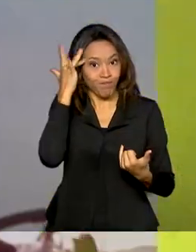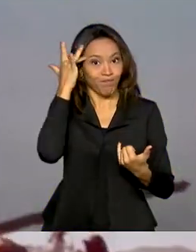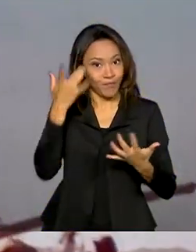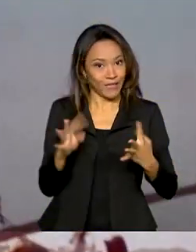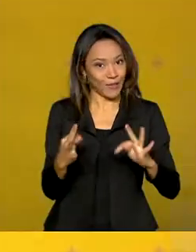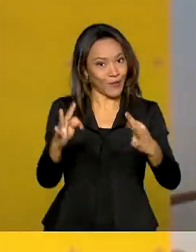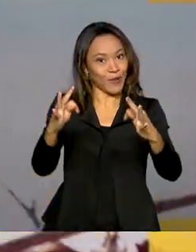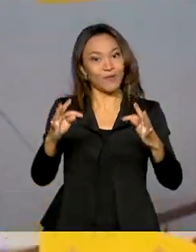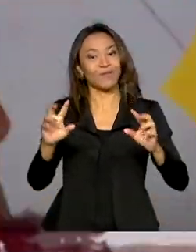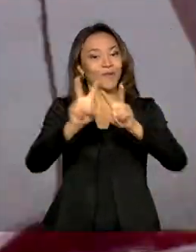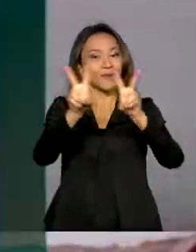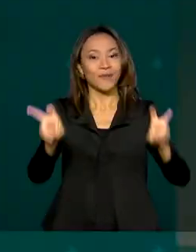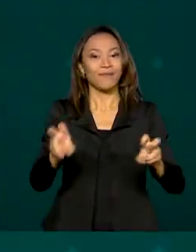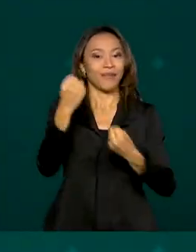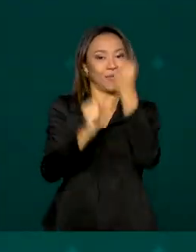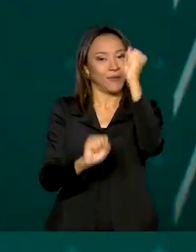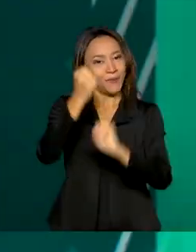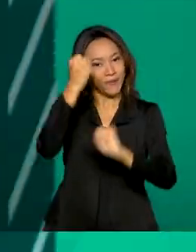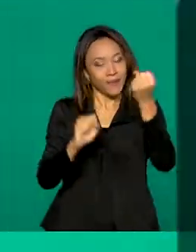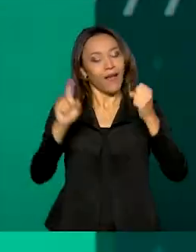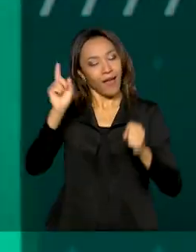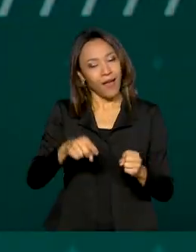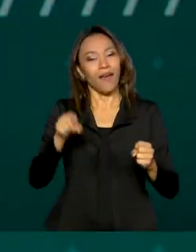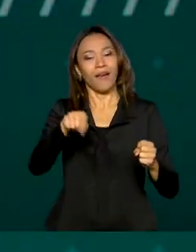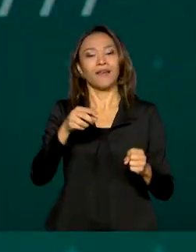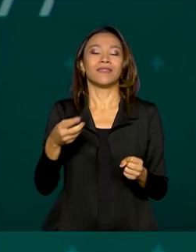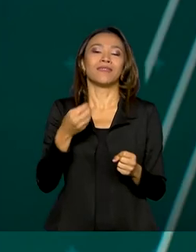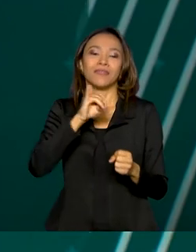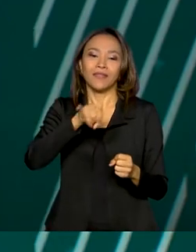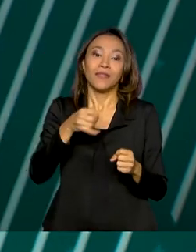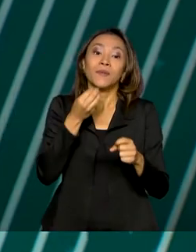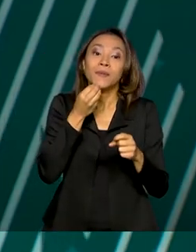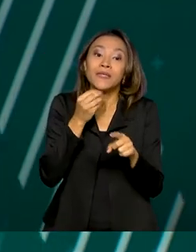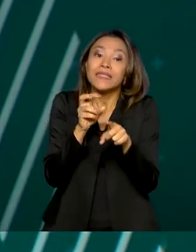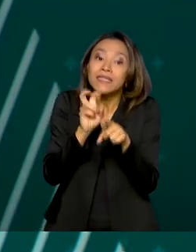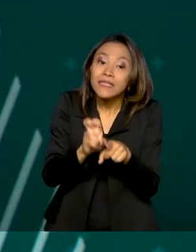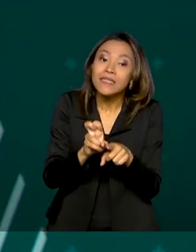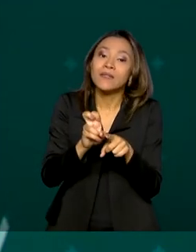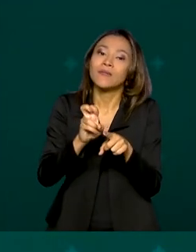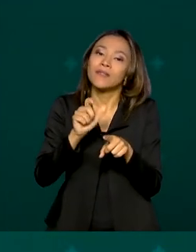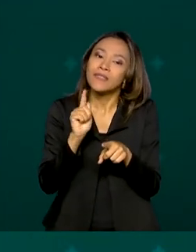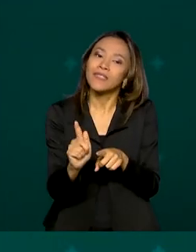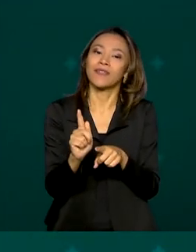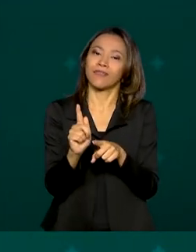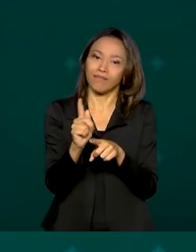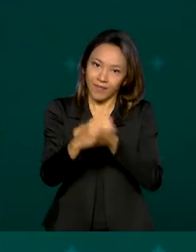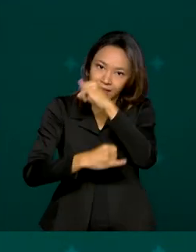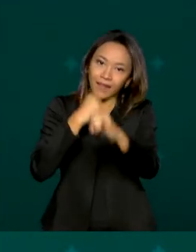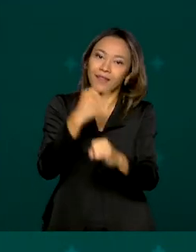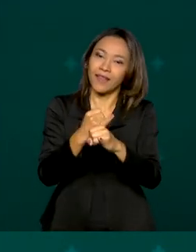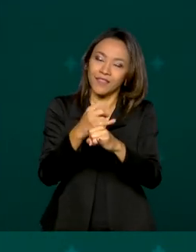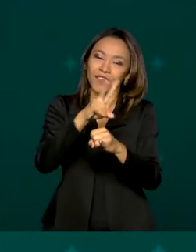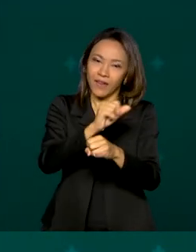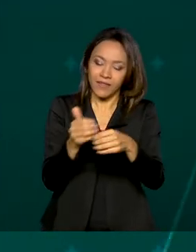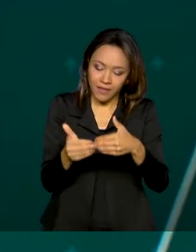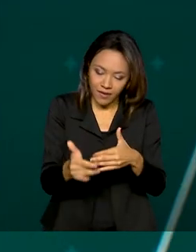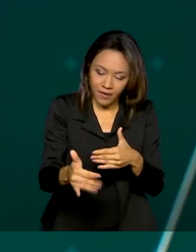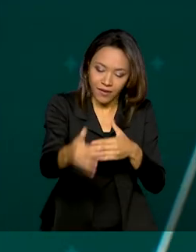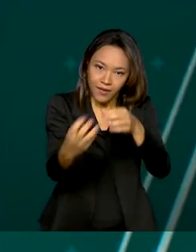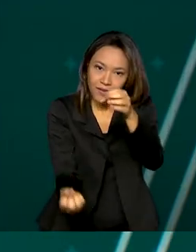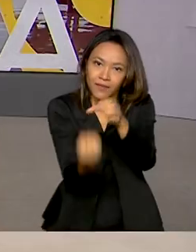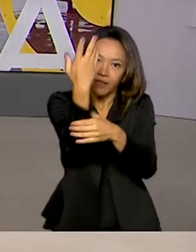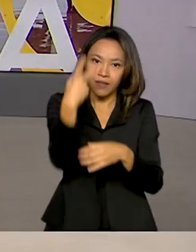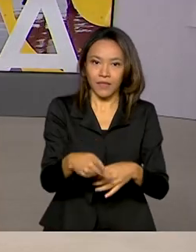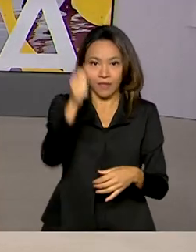Essas são algumas das vantagens da internet móvel de quinta geração, a chamada 5G, que será implementada aqui no